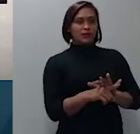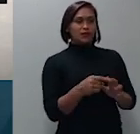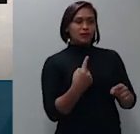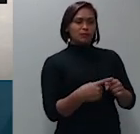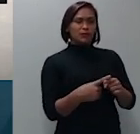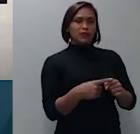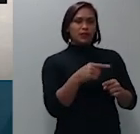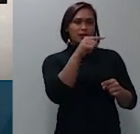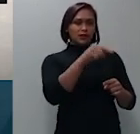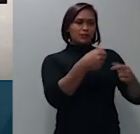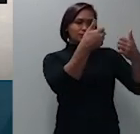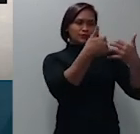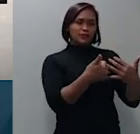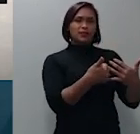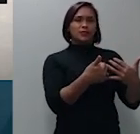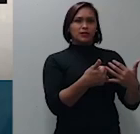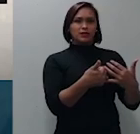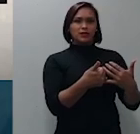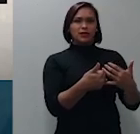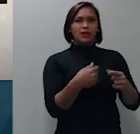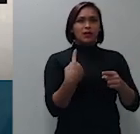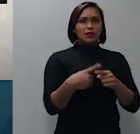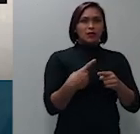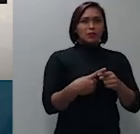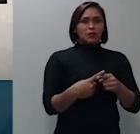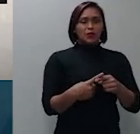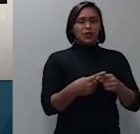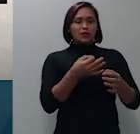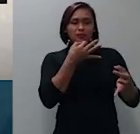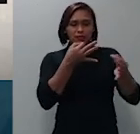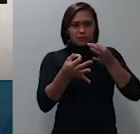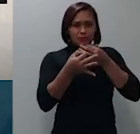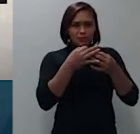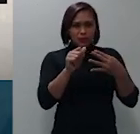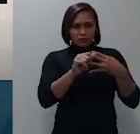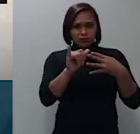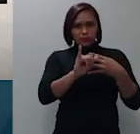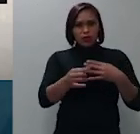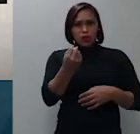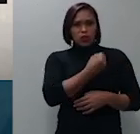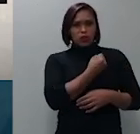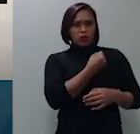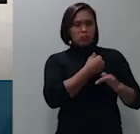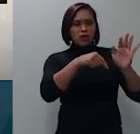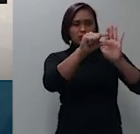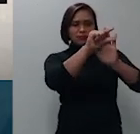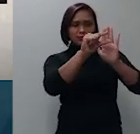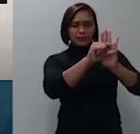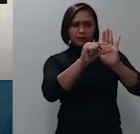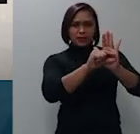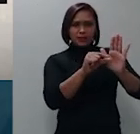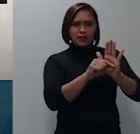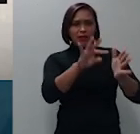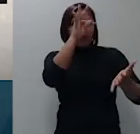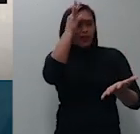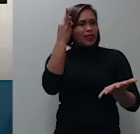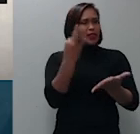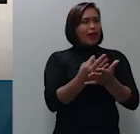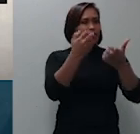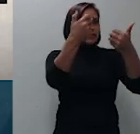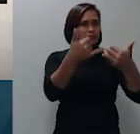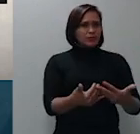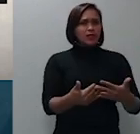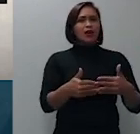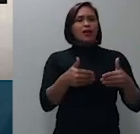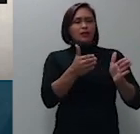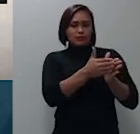até porque as hipóteses de agravo são números clausos ali em tese elas são previstas ali se